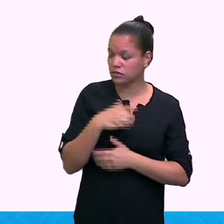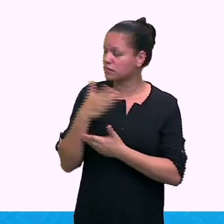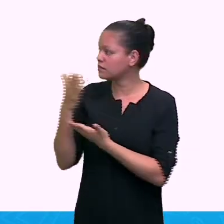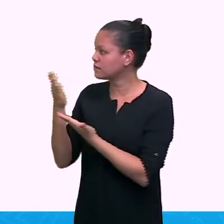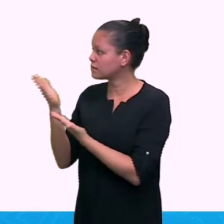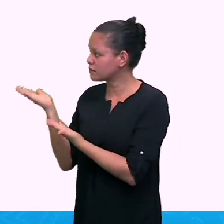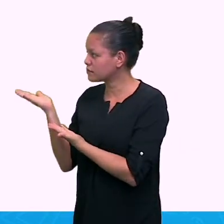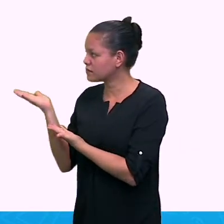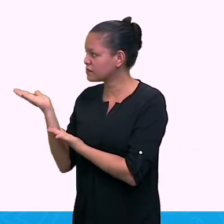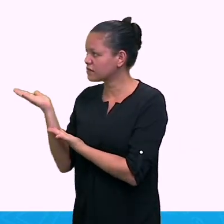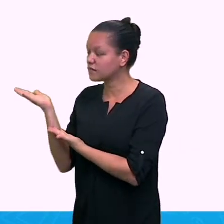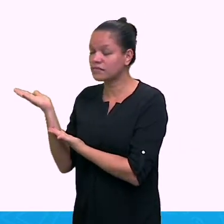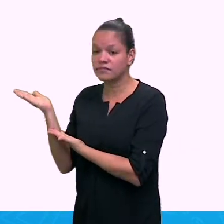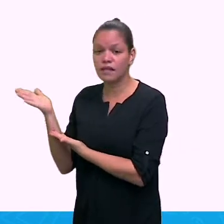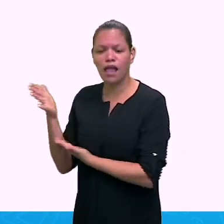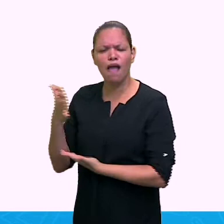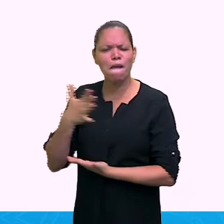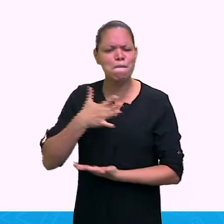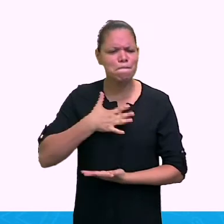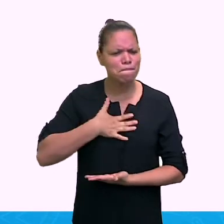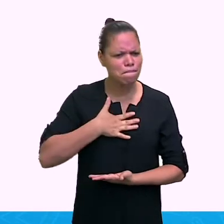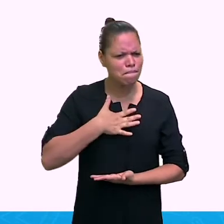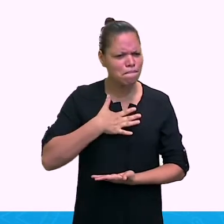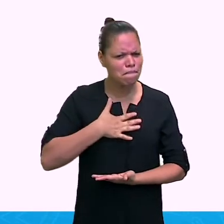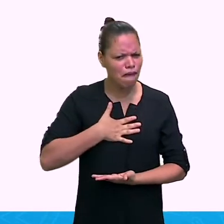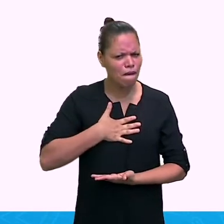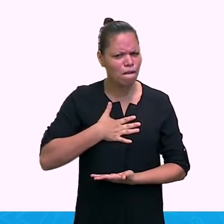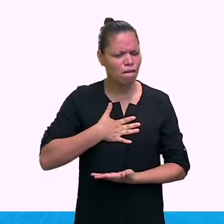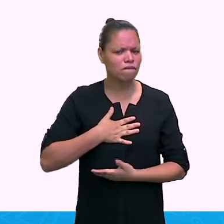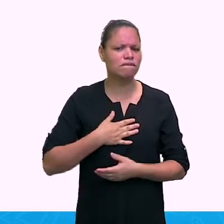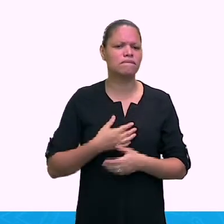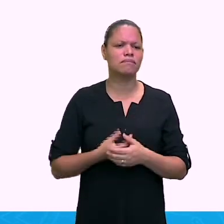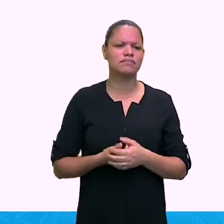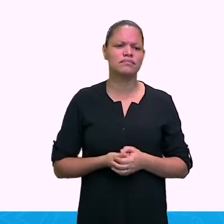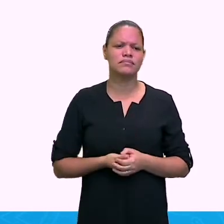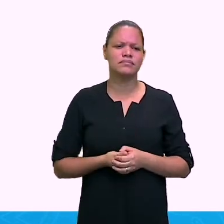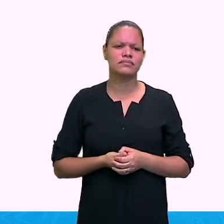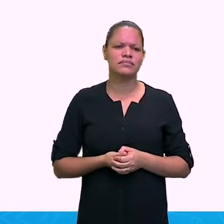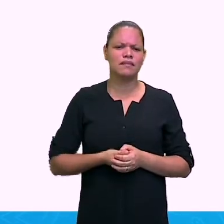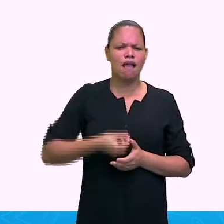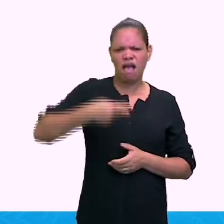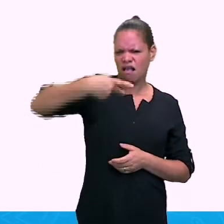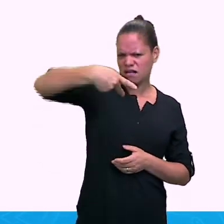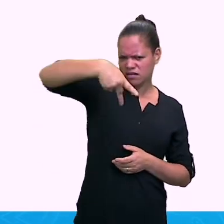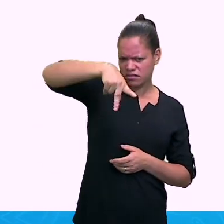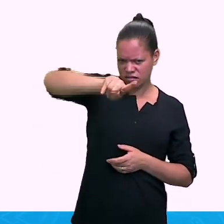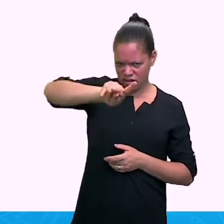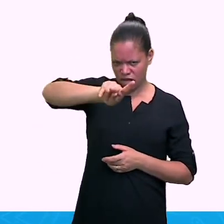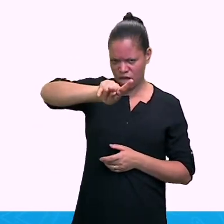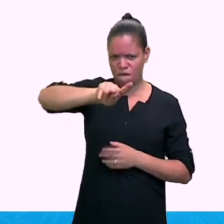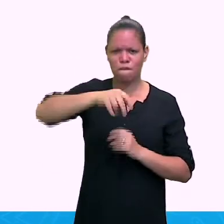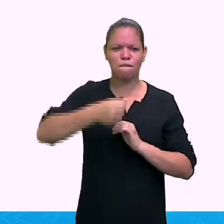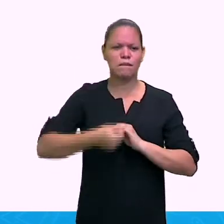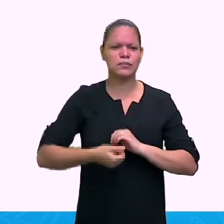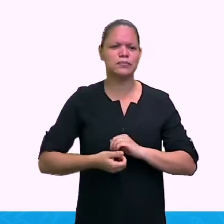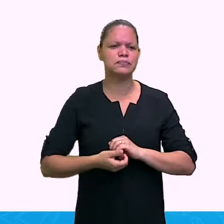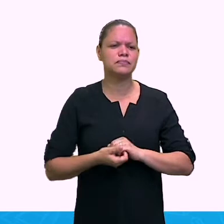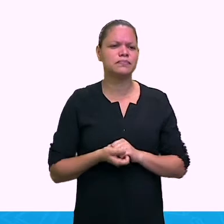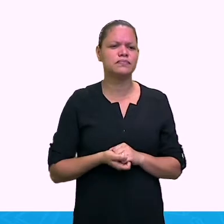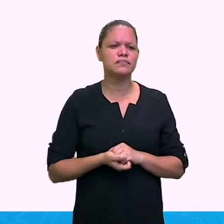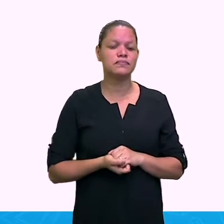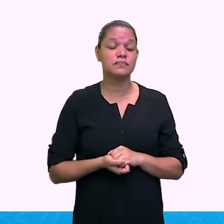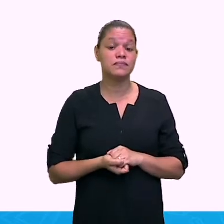Your, seu. Então, é meu e é seu. His,